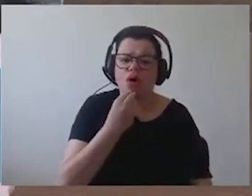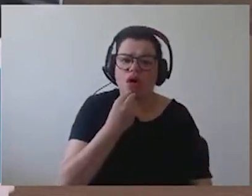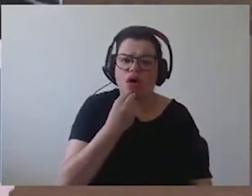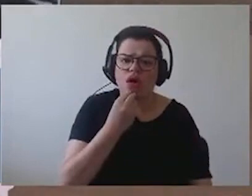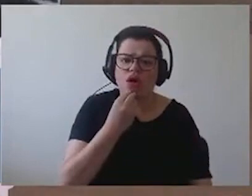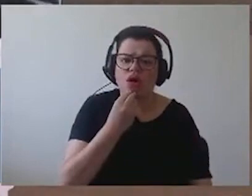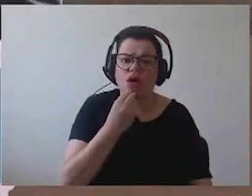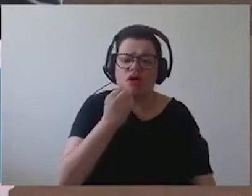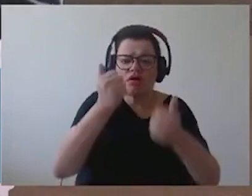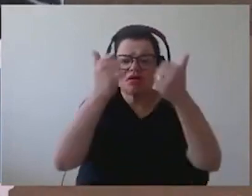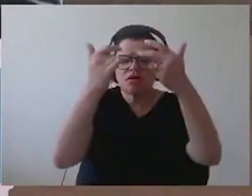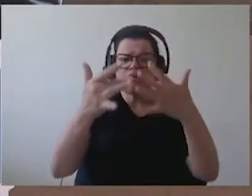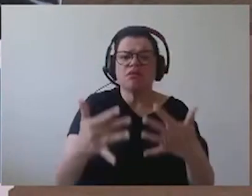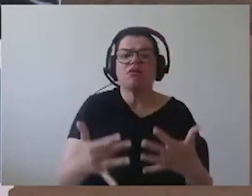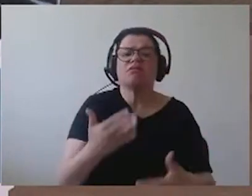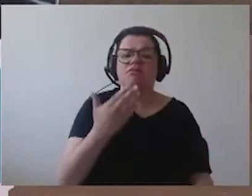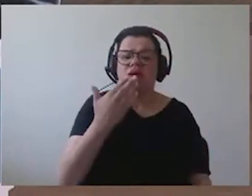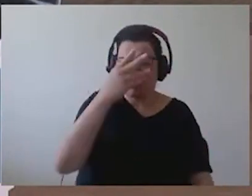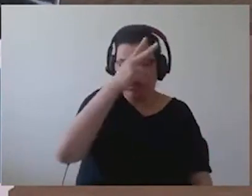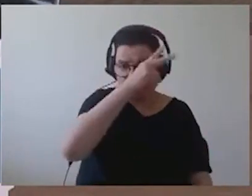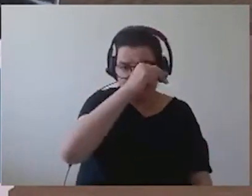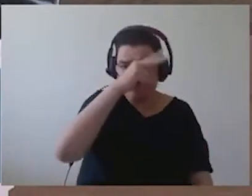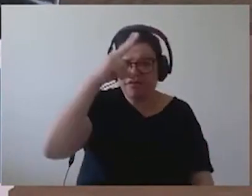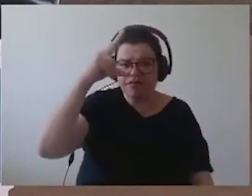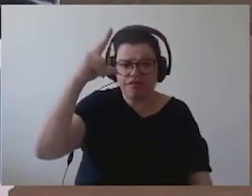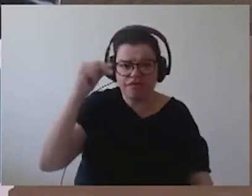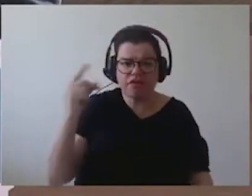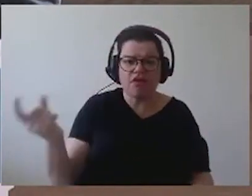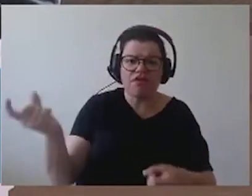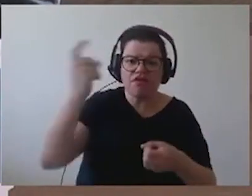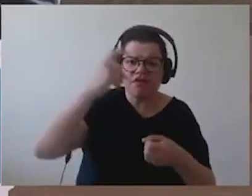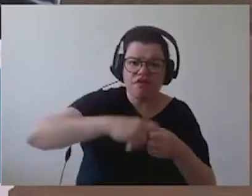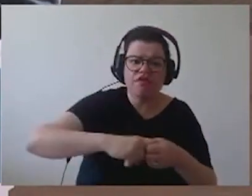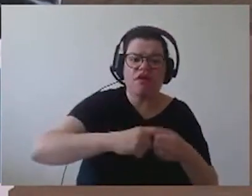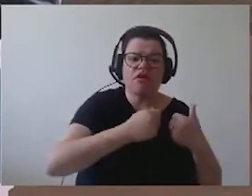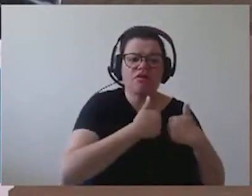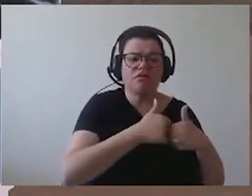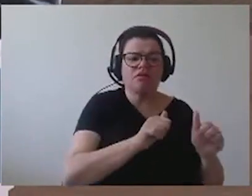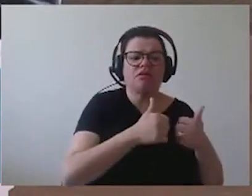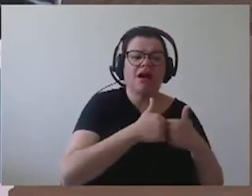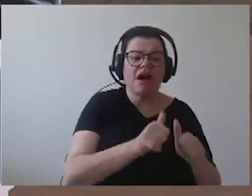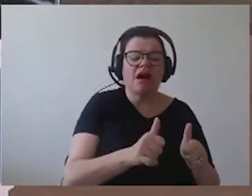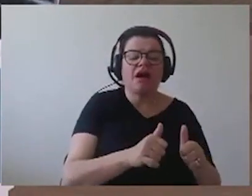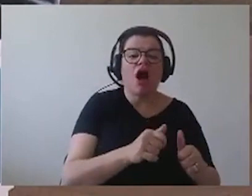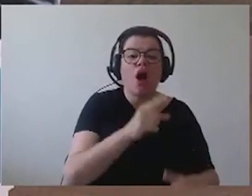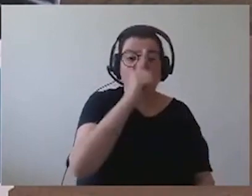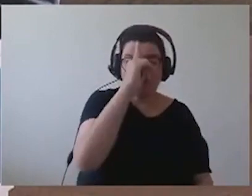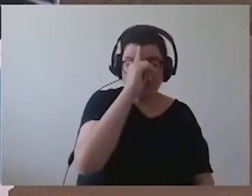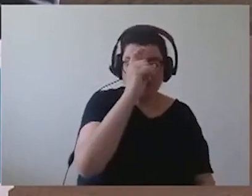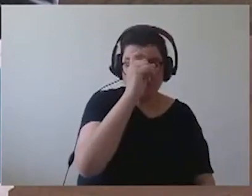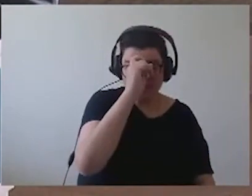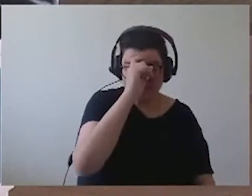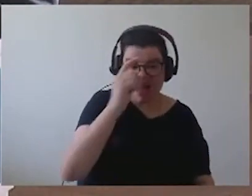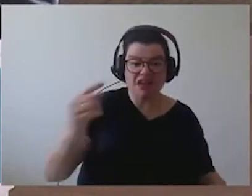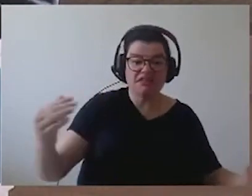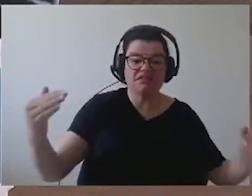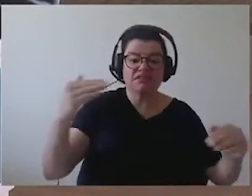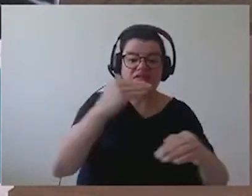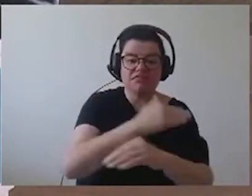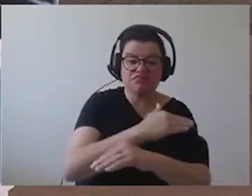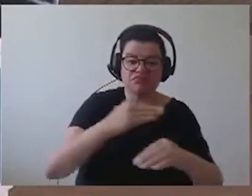Prefeitura que repense a volta da linha de ônibus interhospitais, que também era um serviço na nossa cidade muito